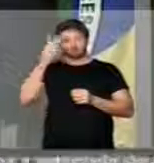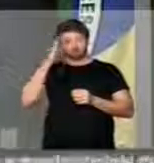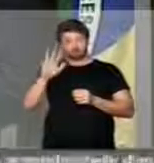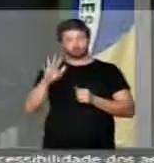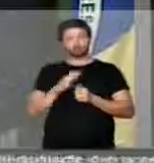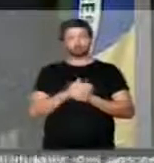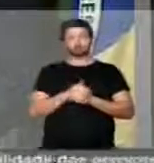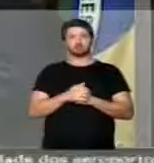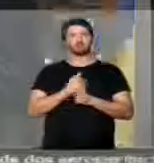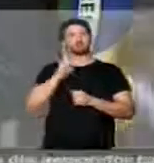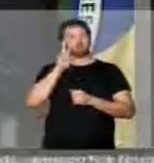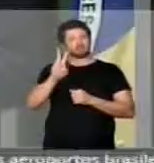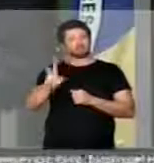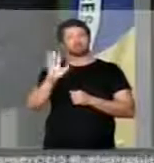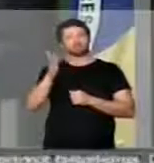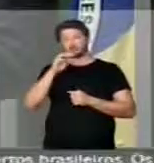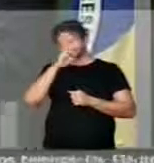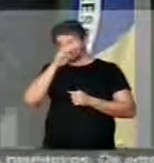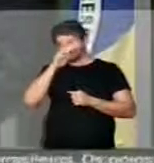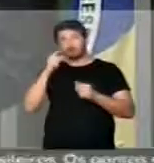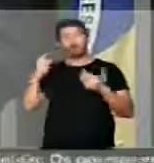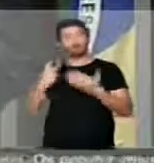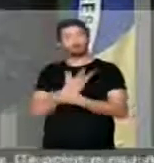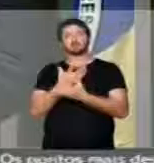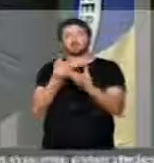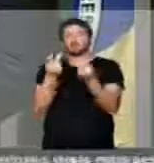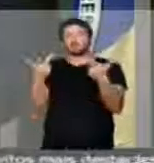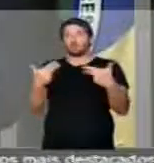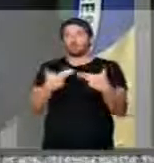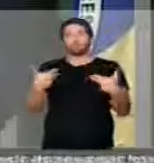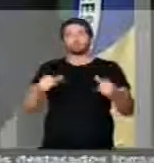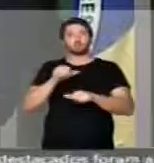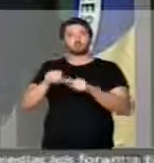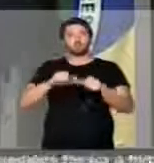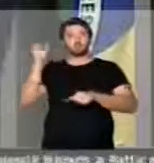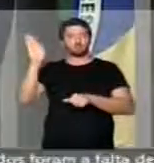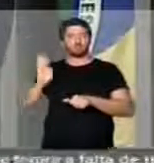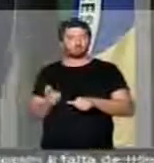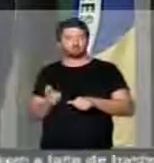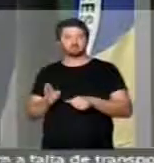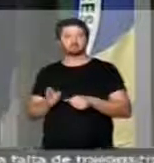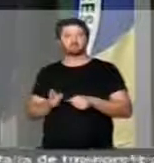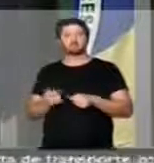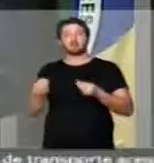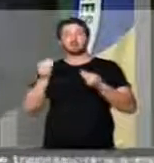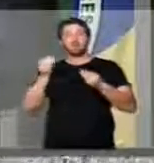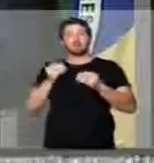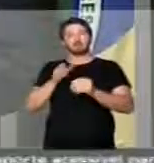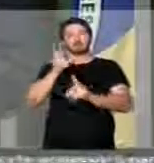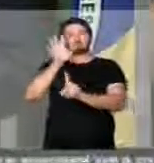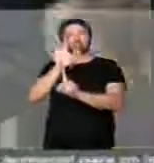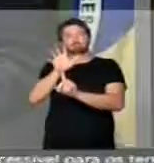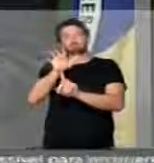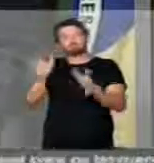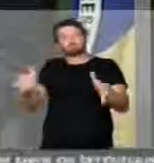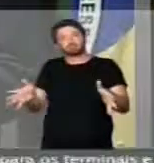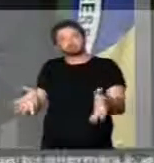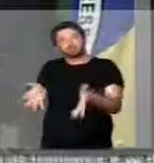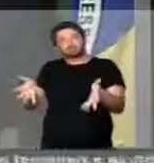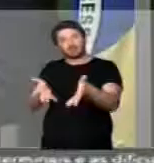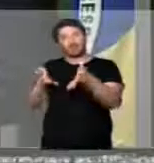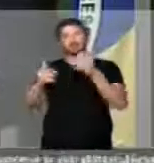em que nós vemos sim que muita coisa já começou a mudar no país, inspirar e estimular